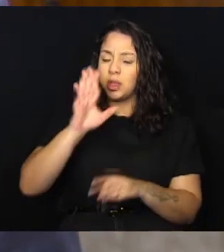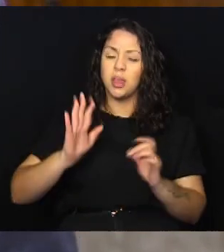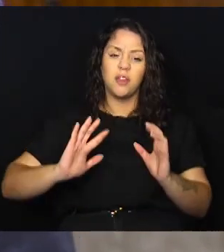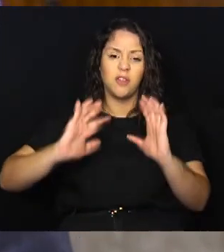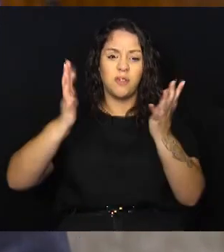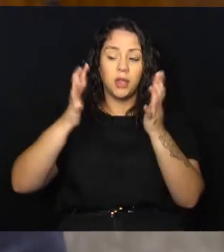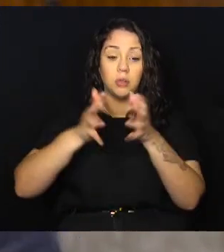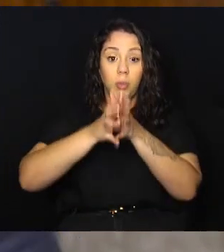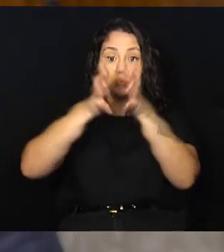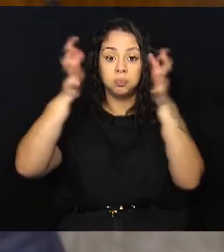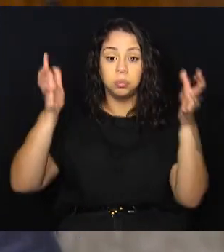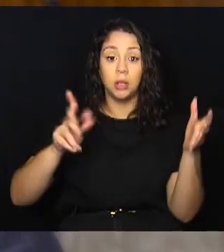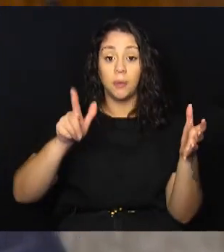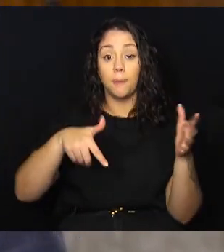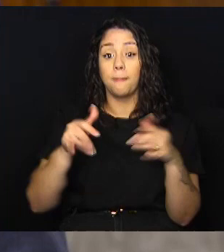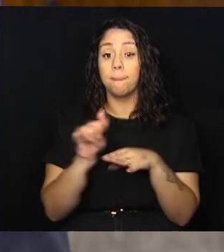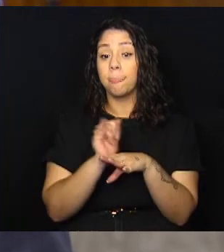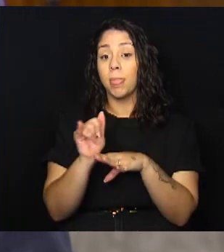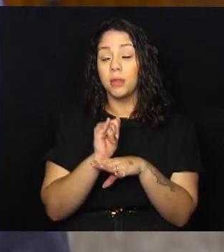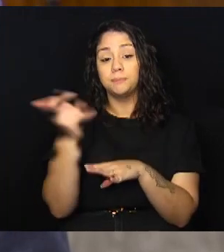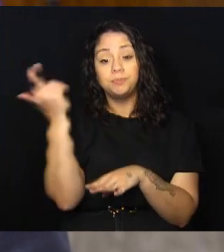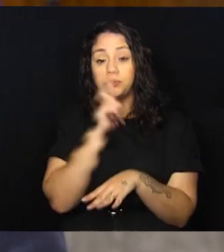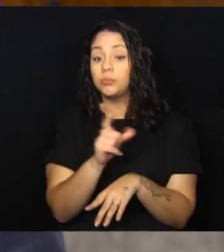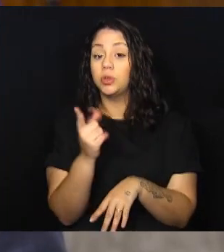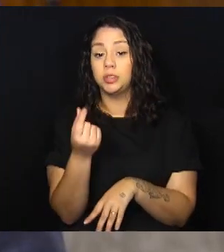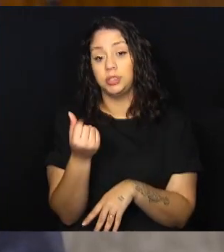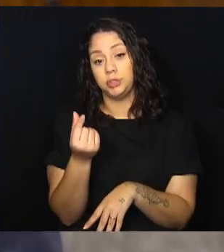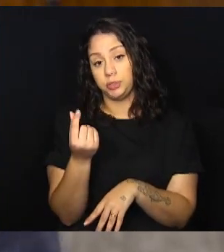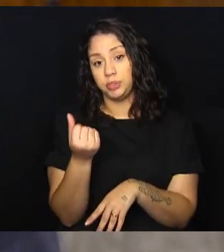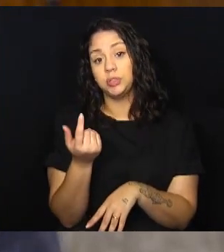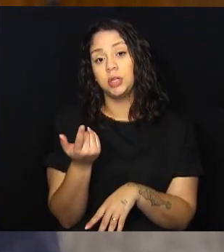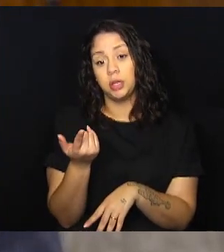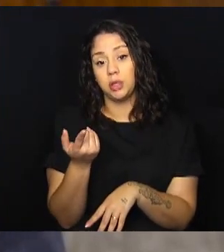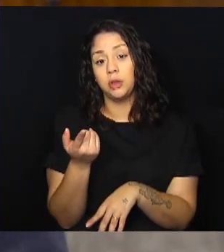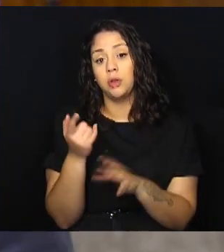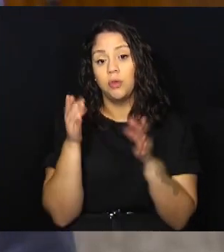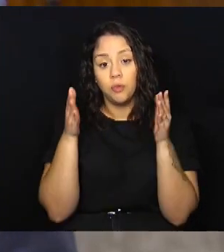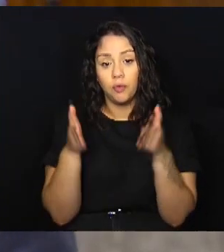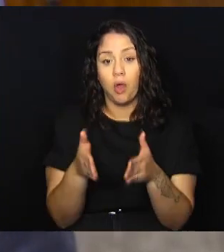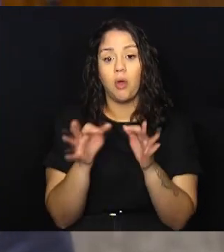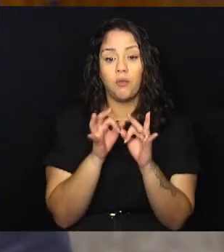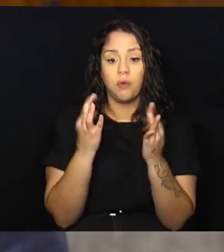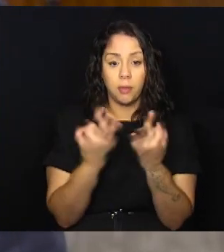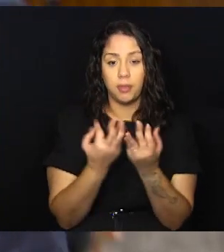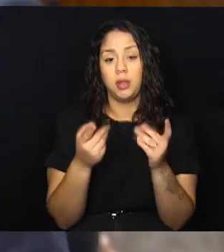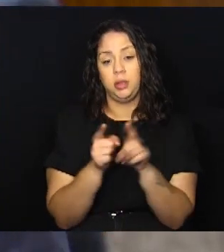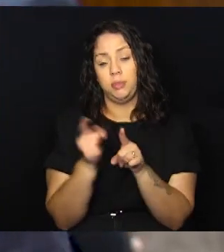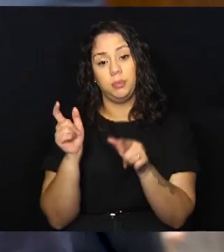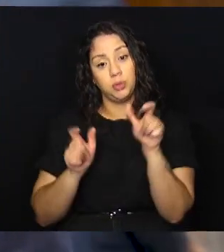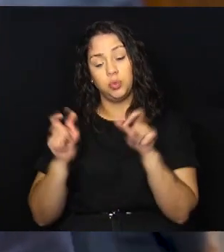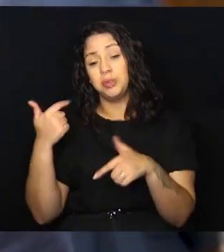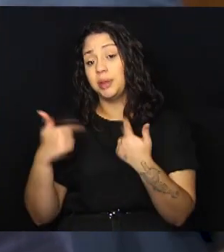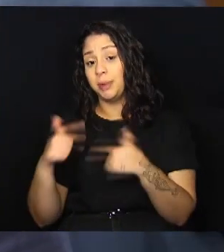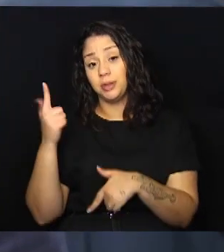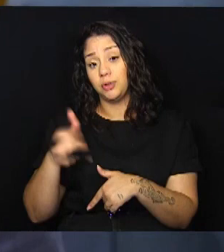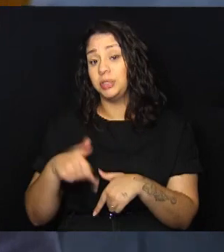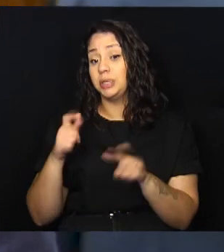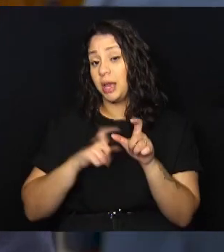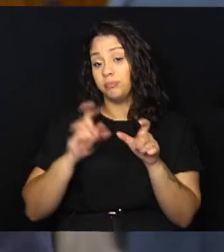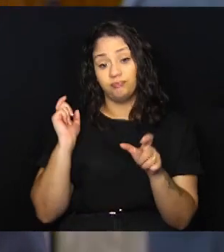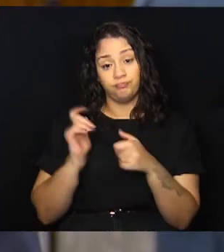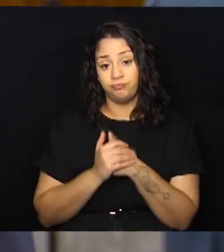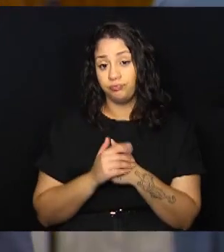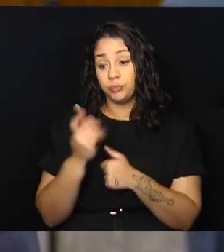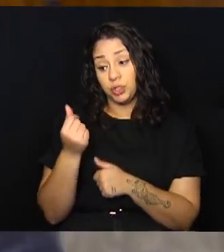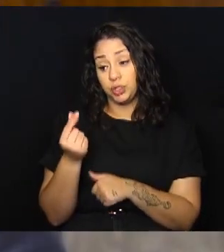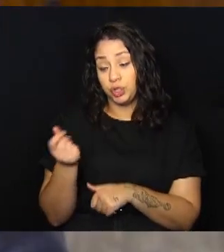nesses eventos grandes, que é mais um meio de estar conseguindo um dinheiro para essas famílias, para esses trabalhadores